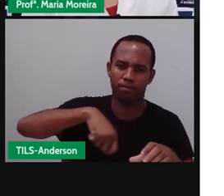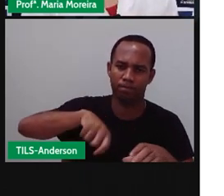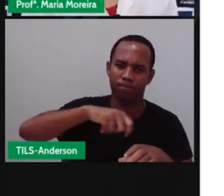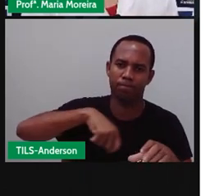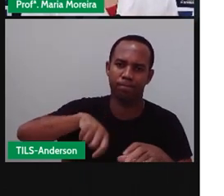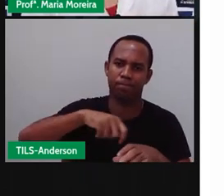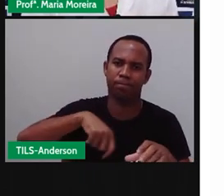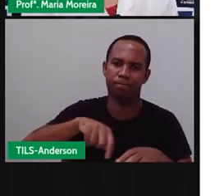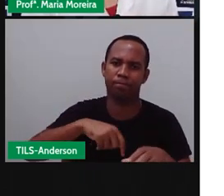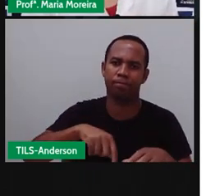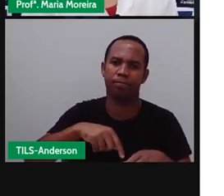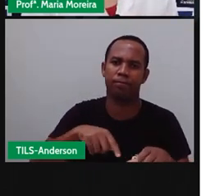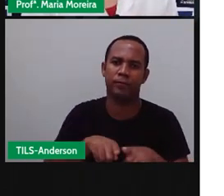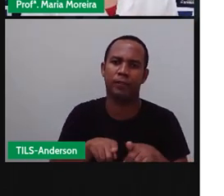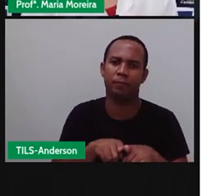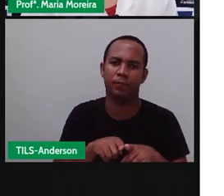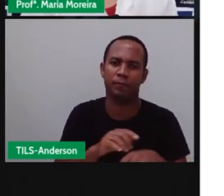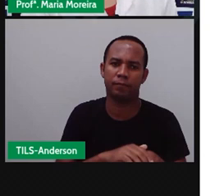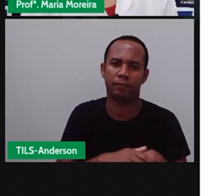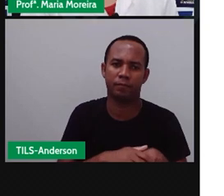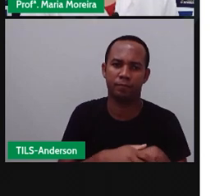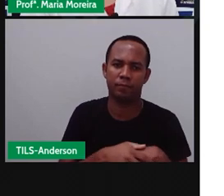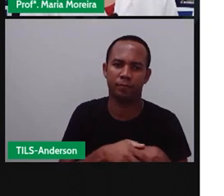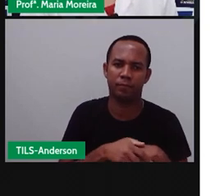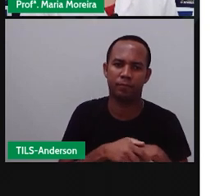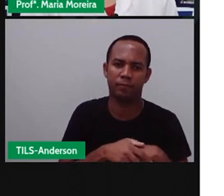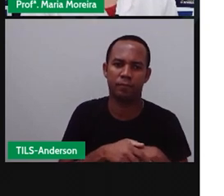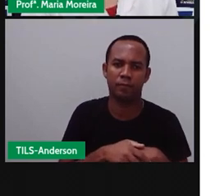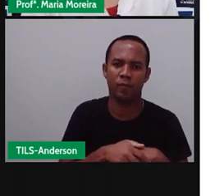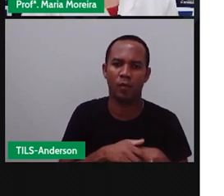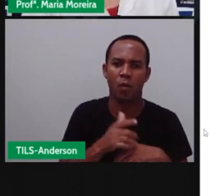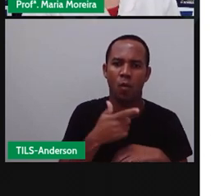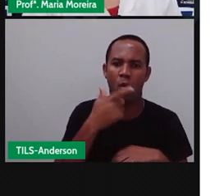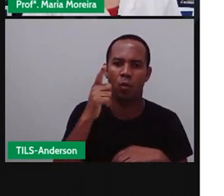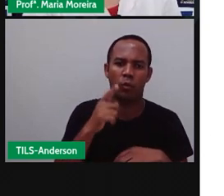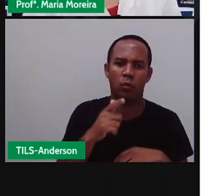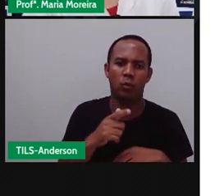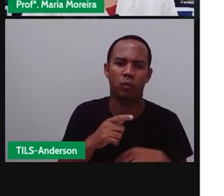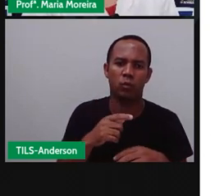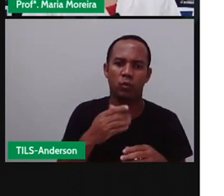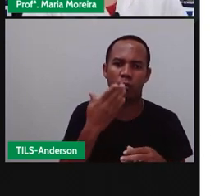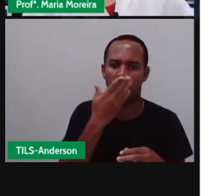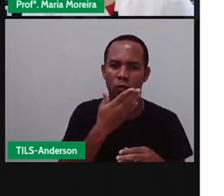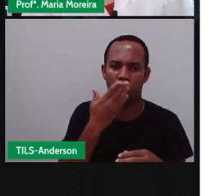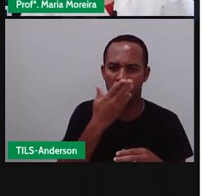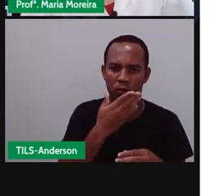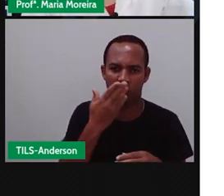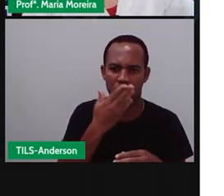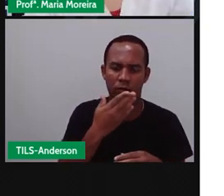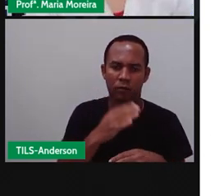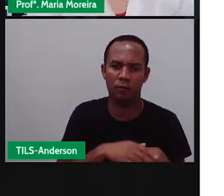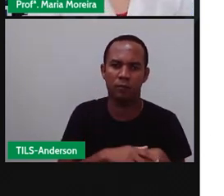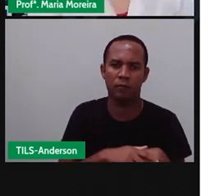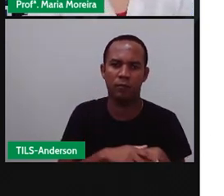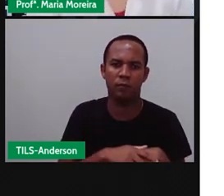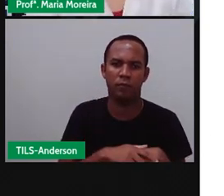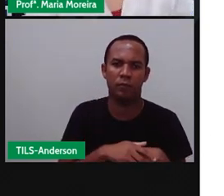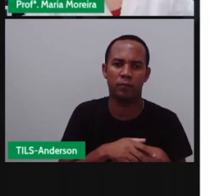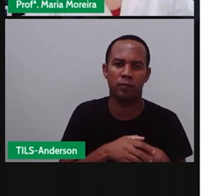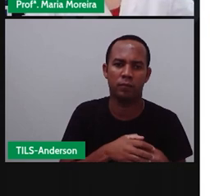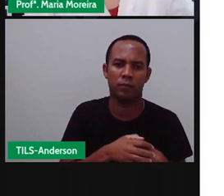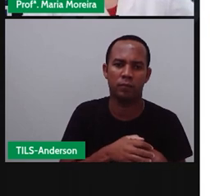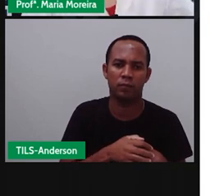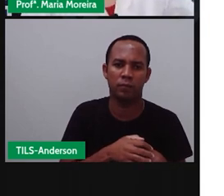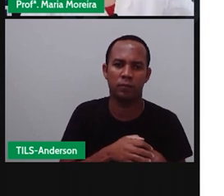o piché, né? Que é um doce à base de milho. Nunca fui. Vou pesquisar depois.